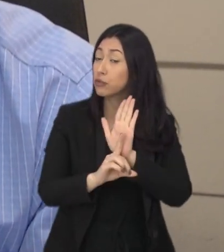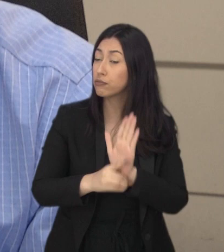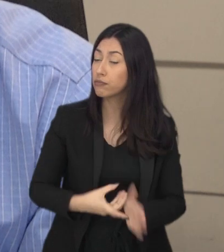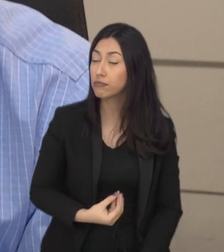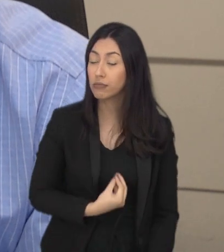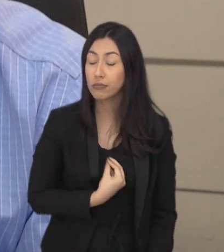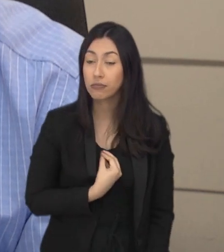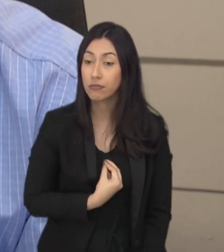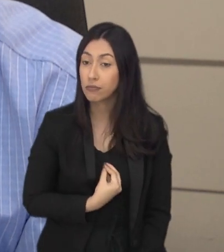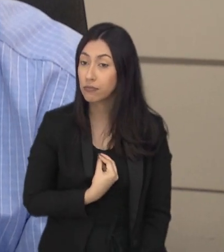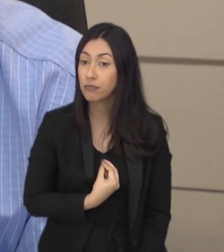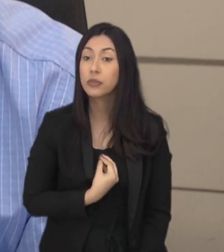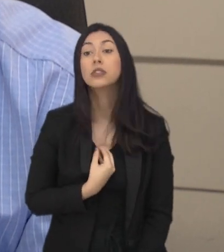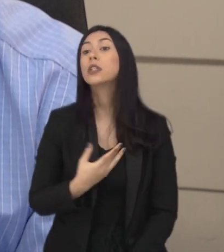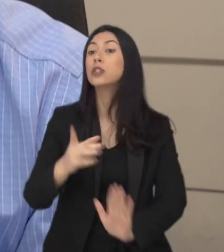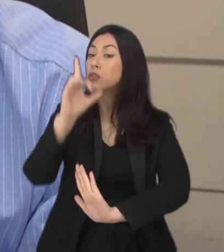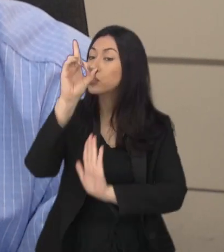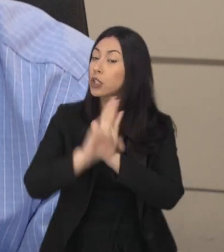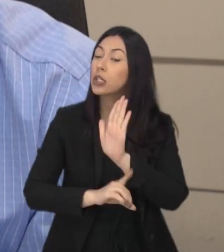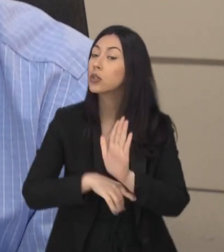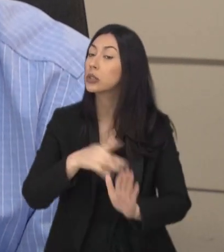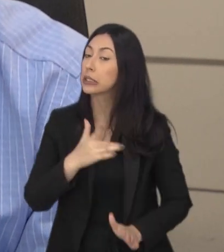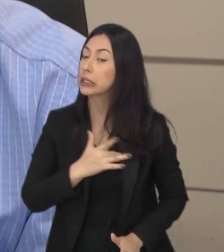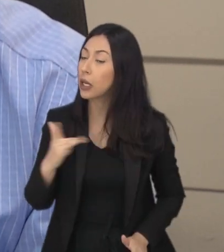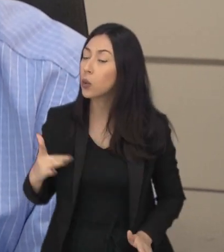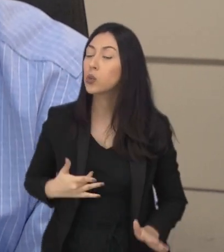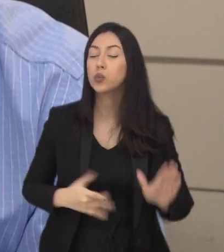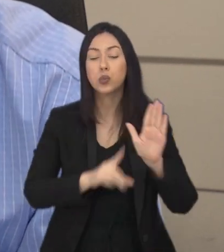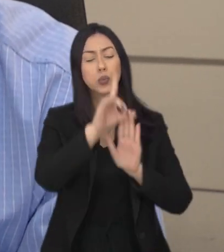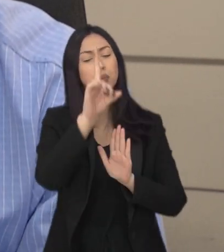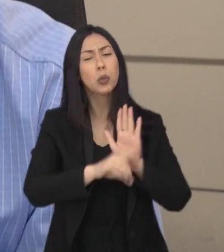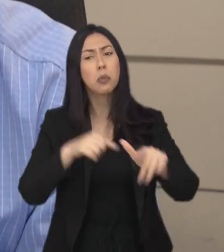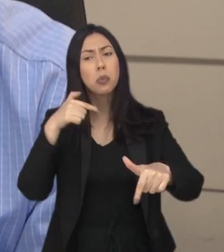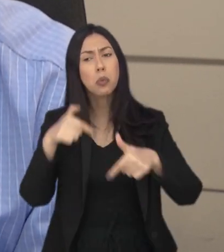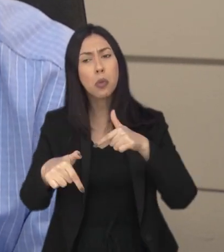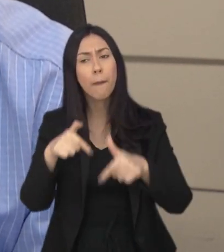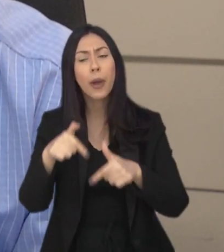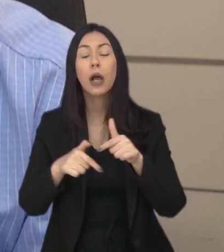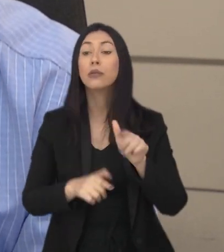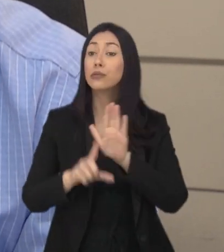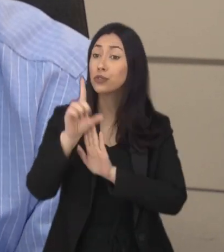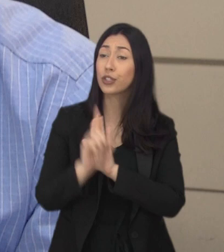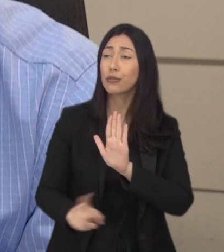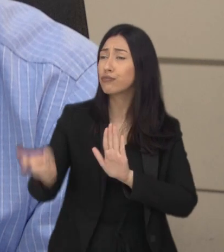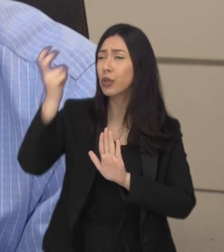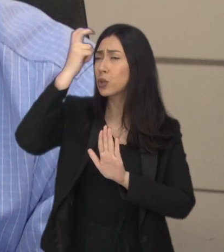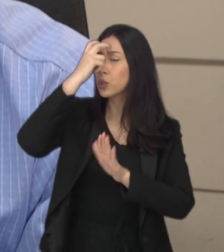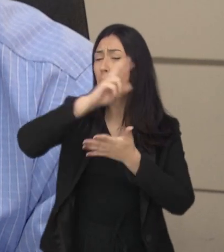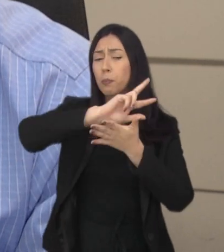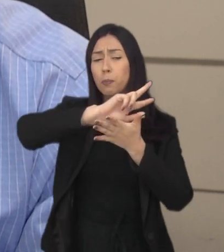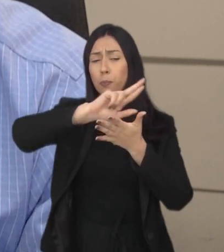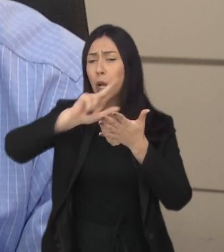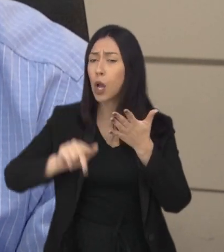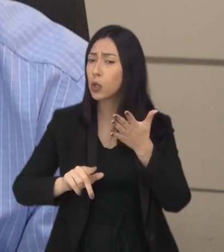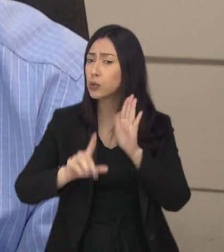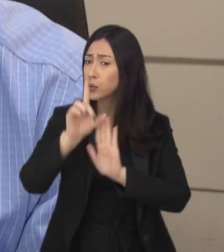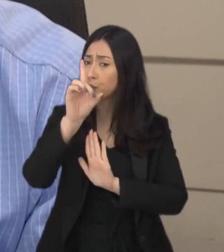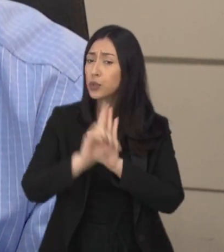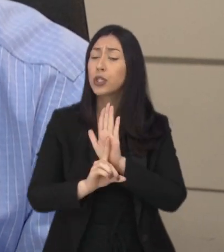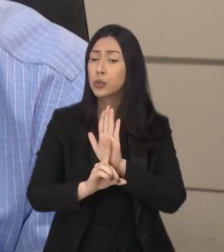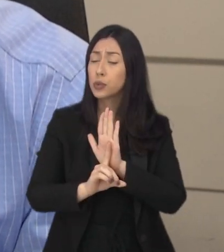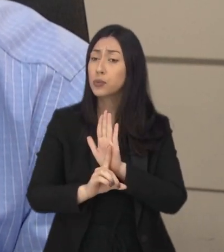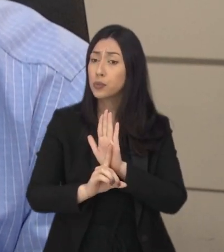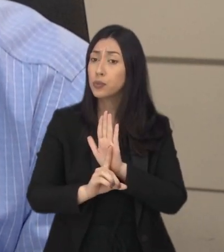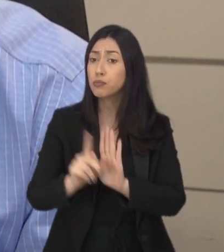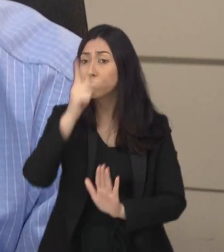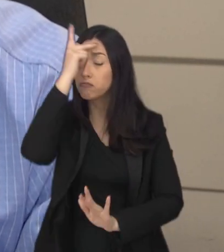direito da vida, o direito à saúde, o direito ao trabalho, o direito à cultura, enfim, todos os direitos